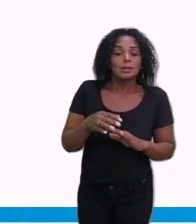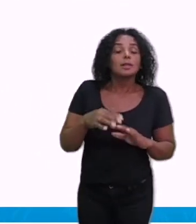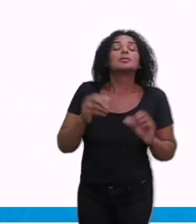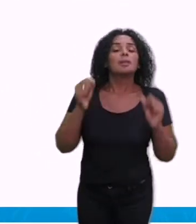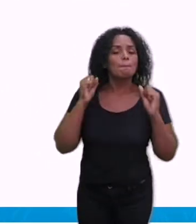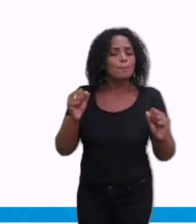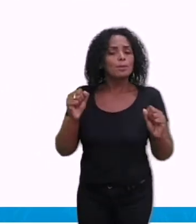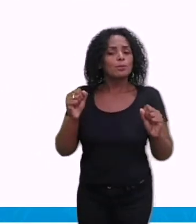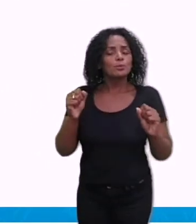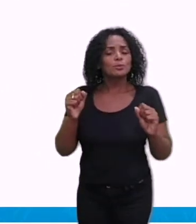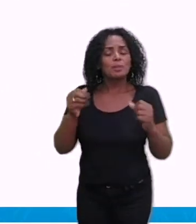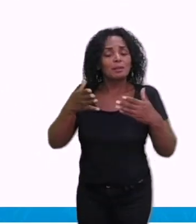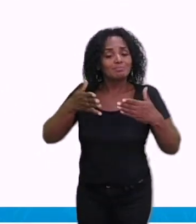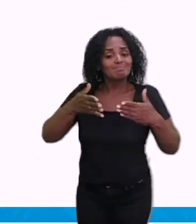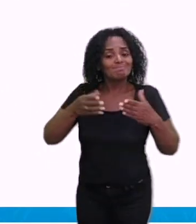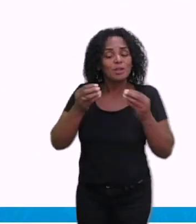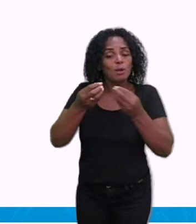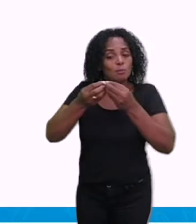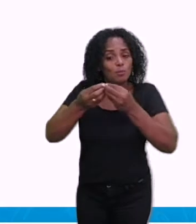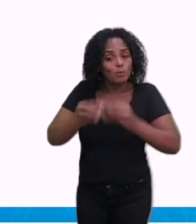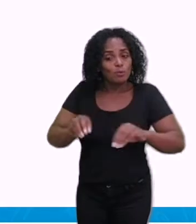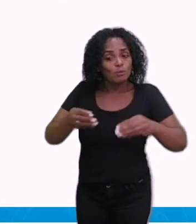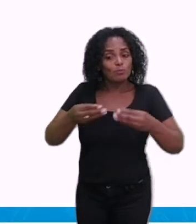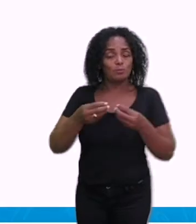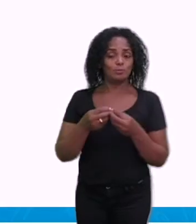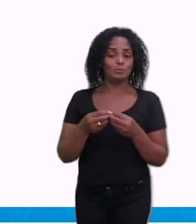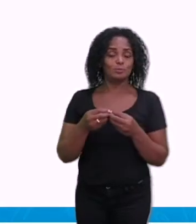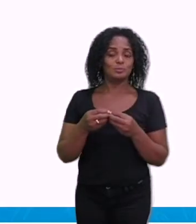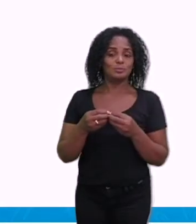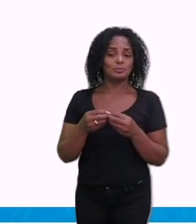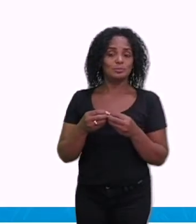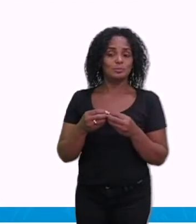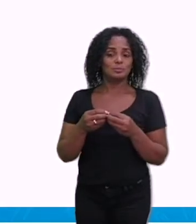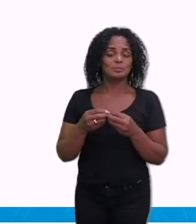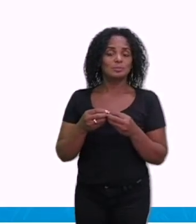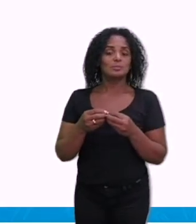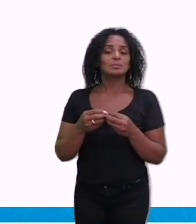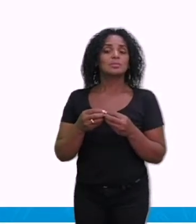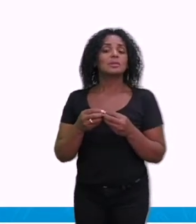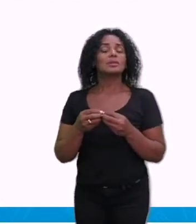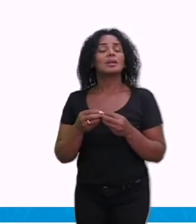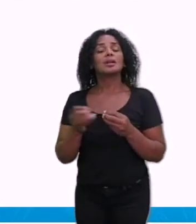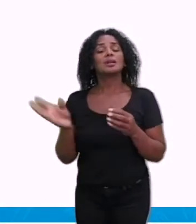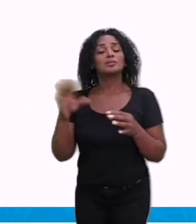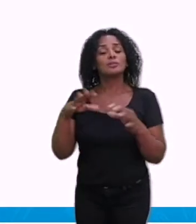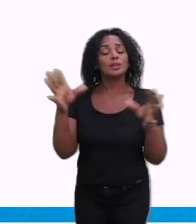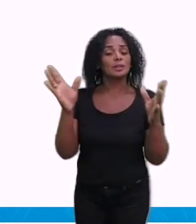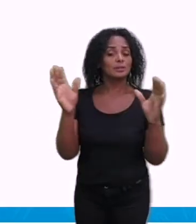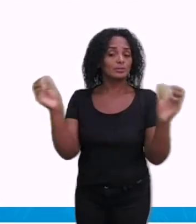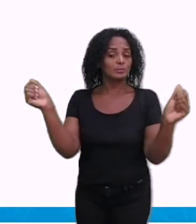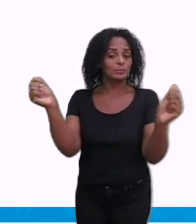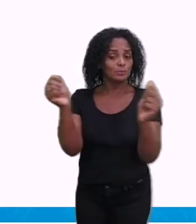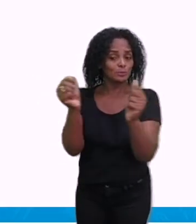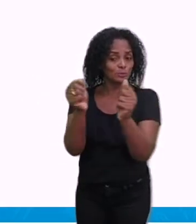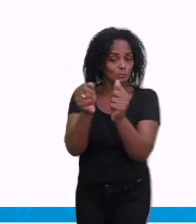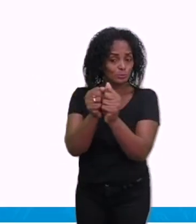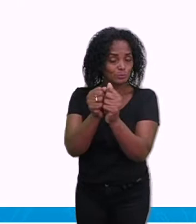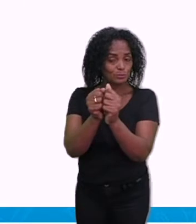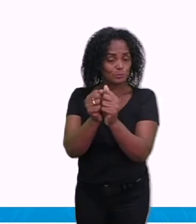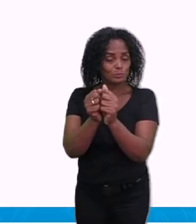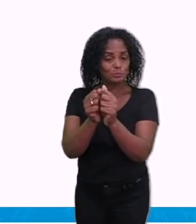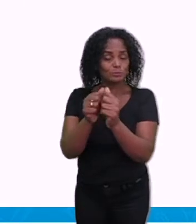já tá pronto pra procriar, tá? Então existe, aí vem o acasalamento do macho com a